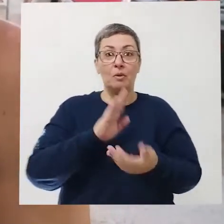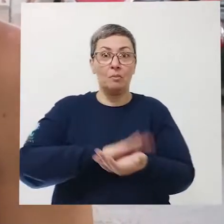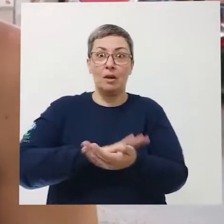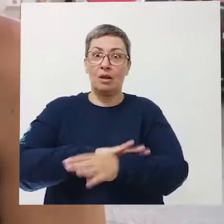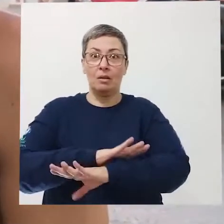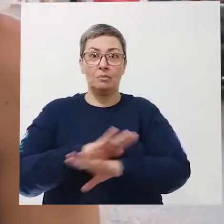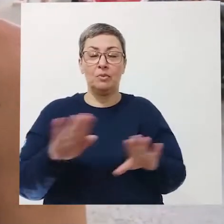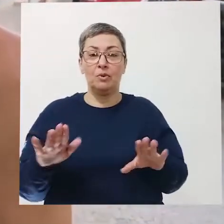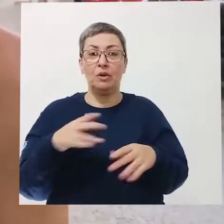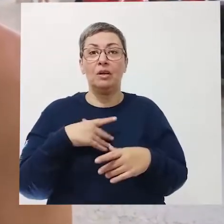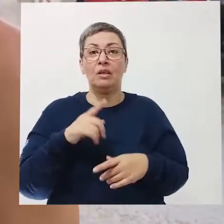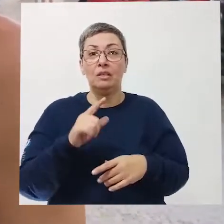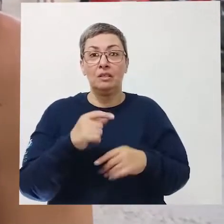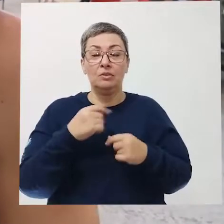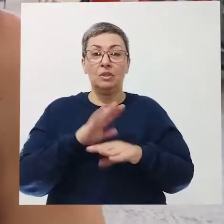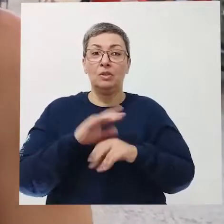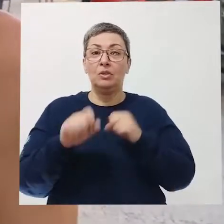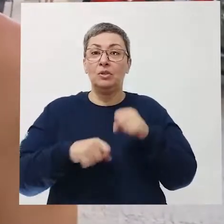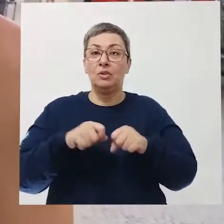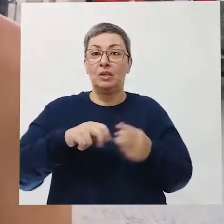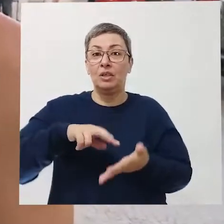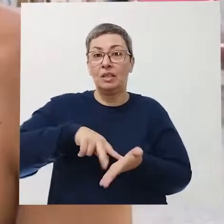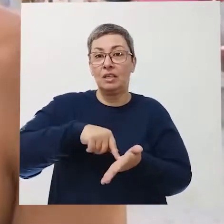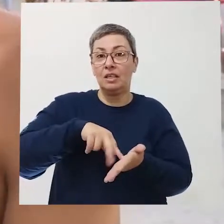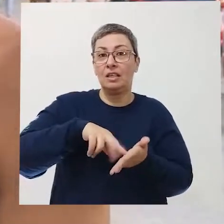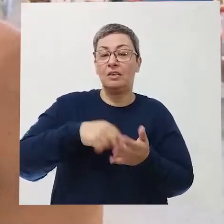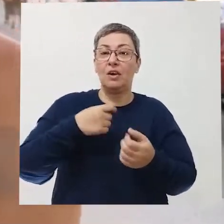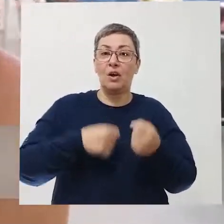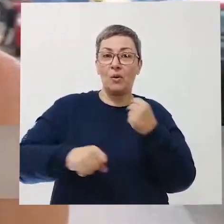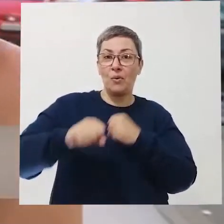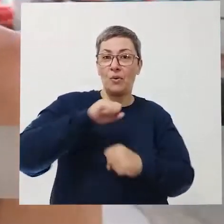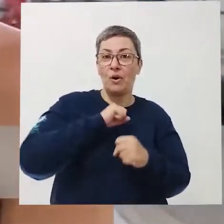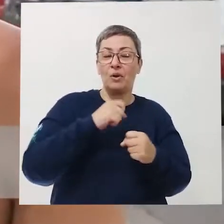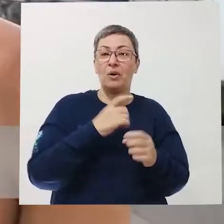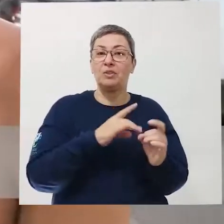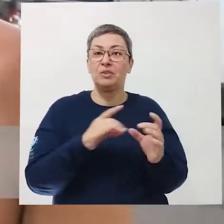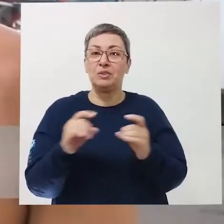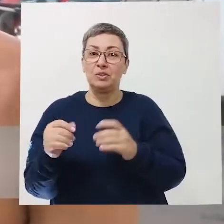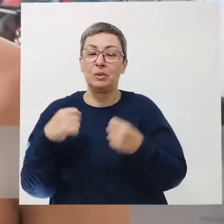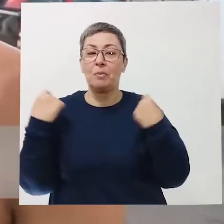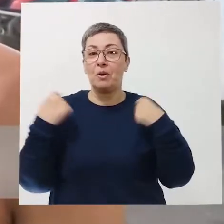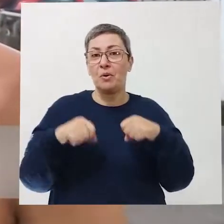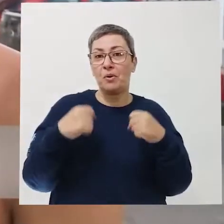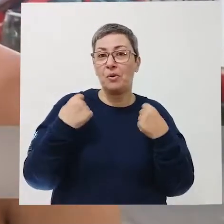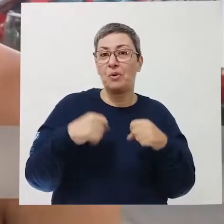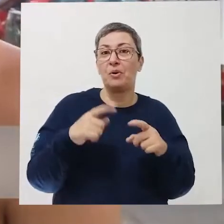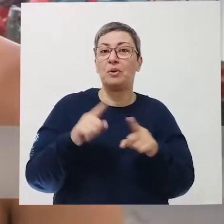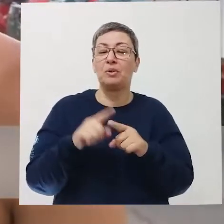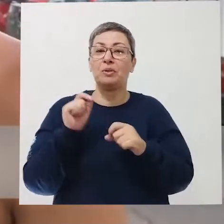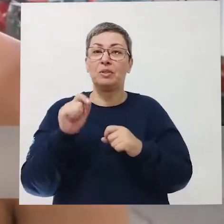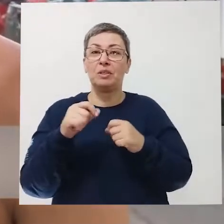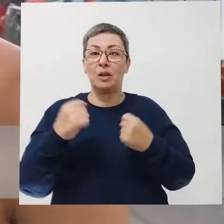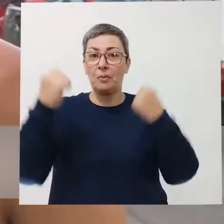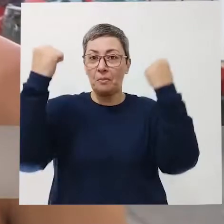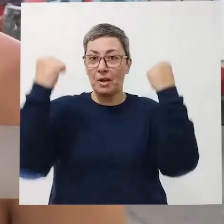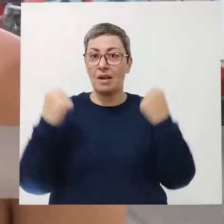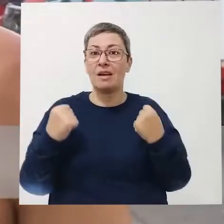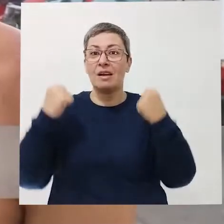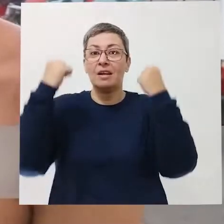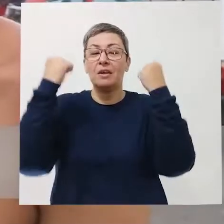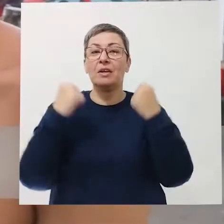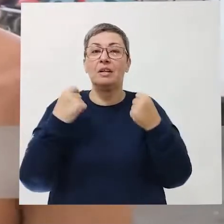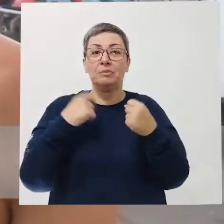eu estou de boa. Ando de skate também, treino de jiu-jitsu. Quase todo dia eu estou fazendo, pelo menos malhando, pelo menos não dar uma malhada ali na barra paralela.